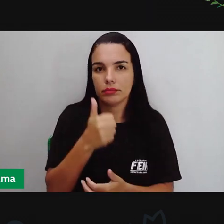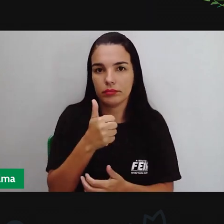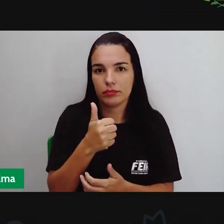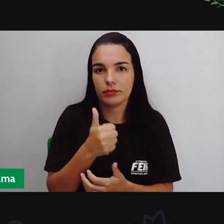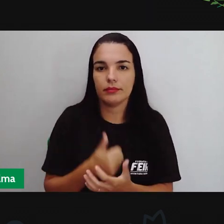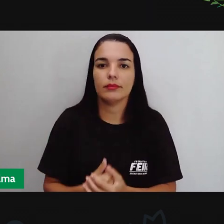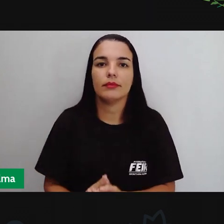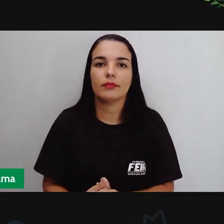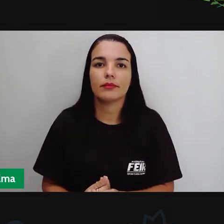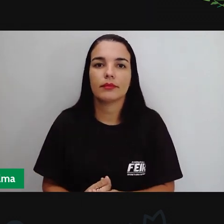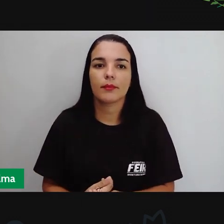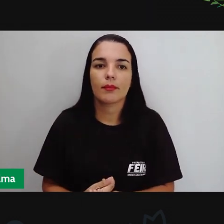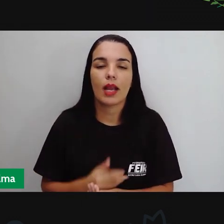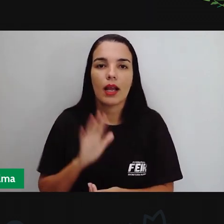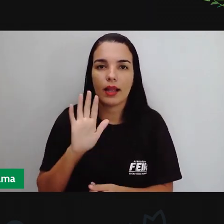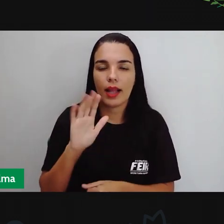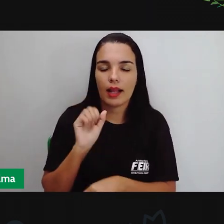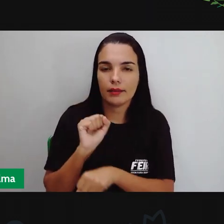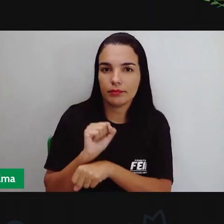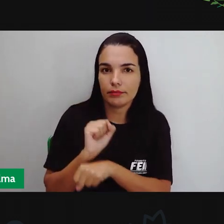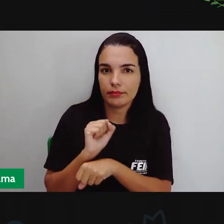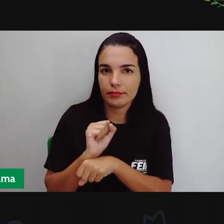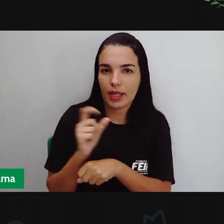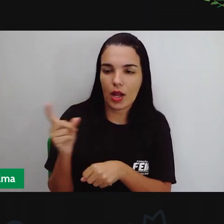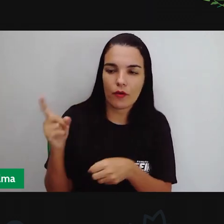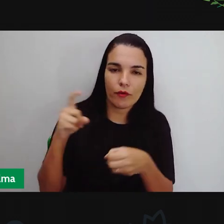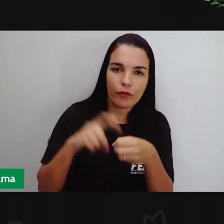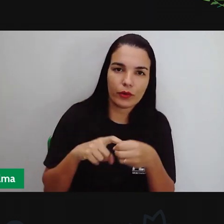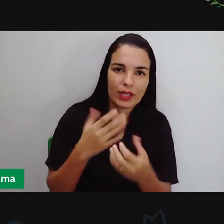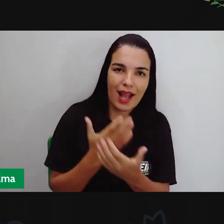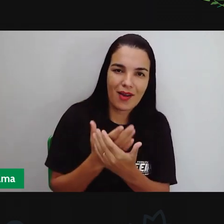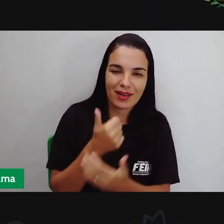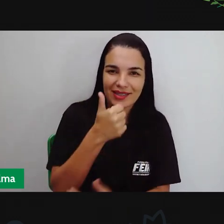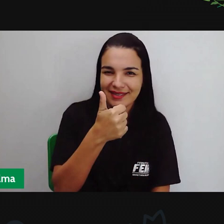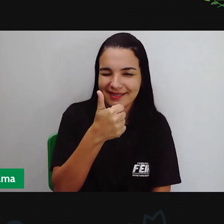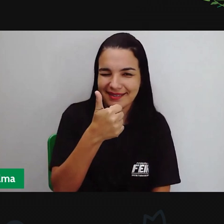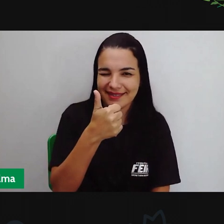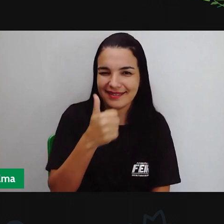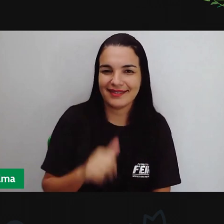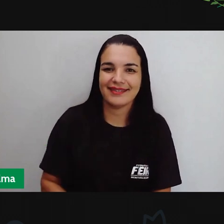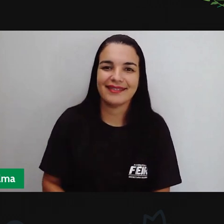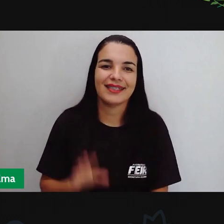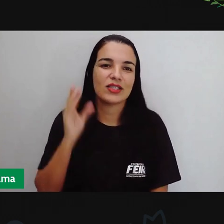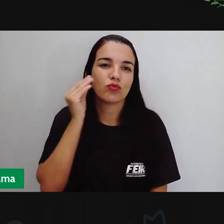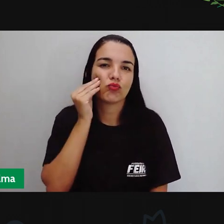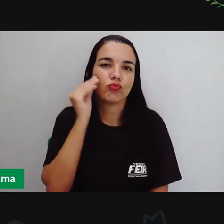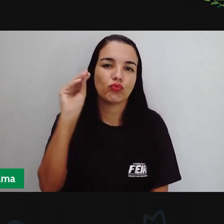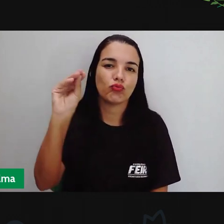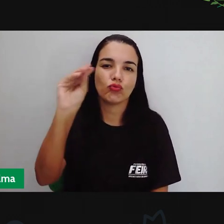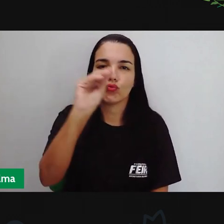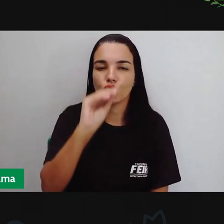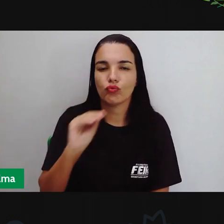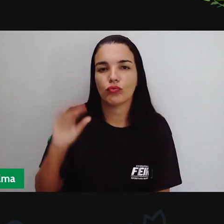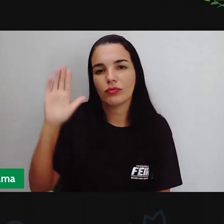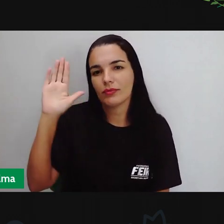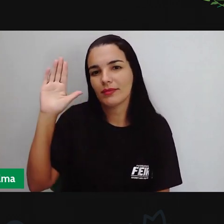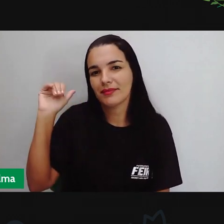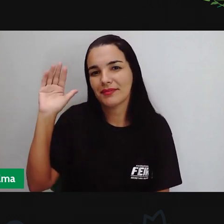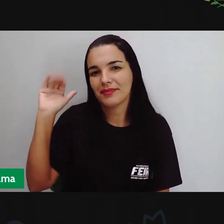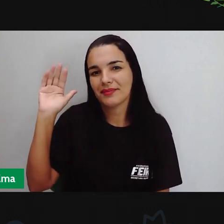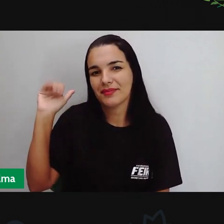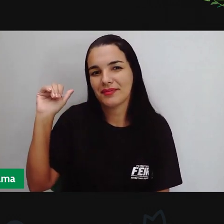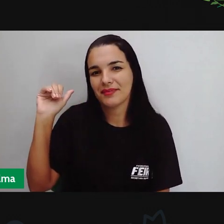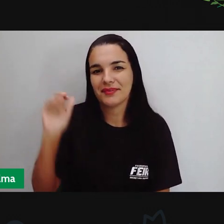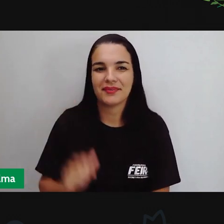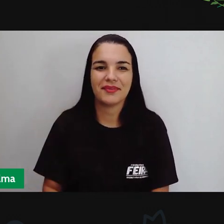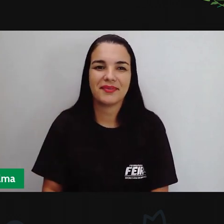imigrantes, certo? Mas, daqui a pouquinho, a Pró volta por mais uma aula. Um beijinho, no coração de cada um de vocês,